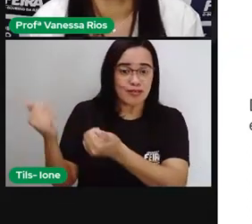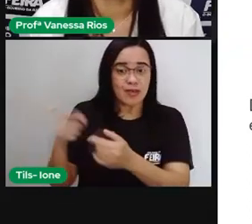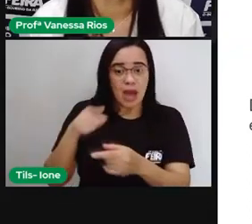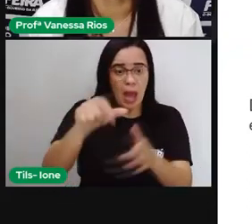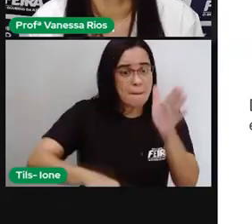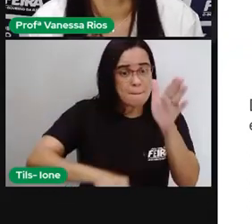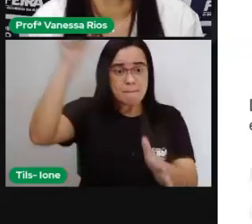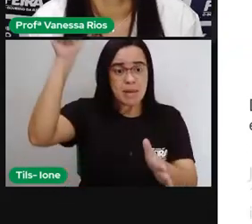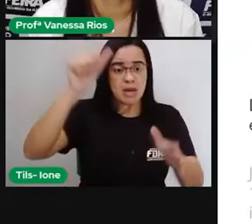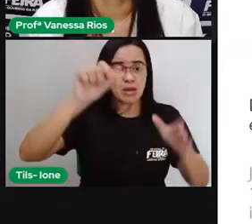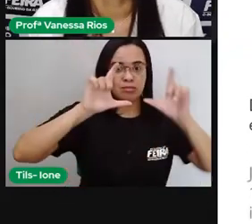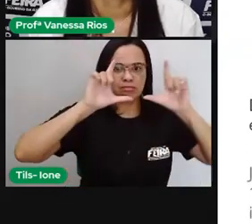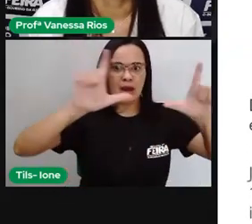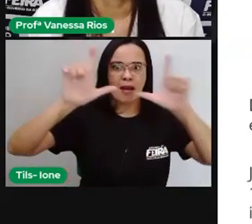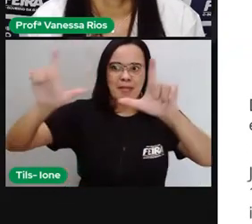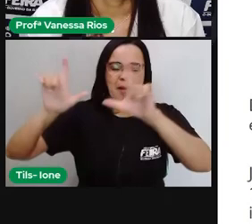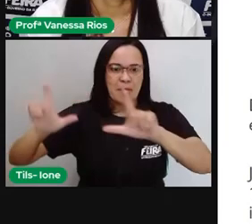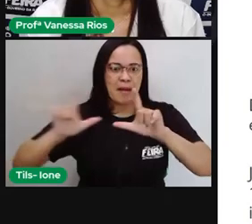Estados Unidos.